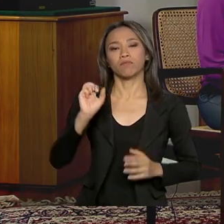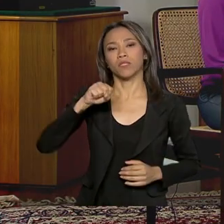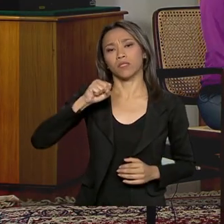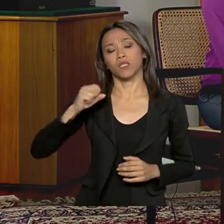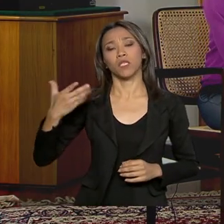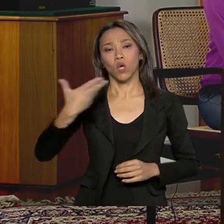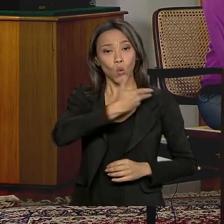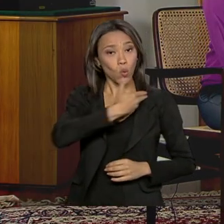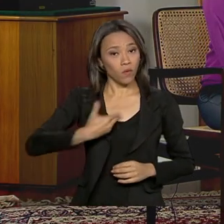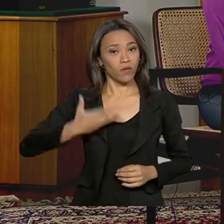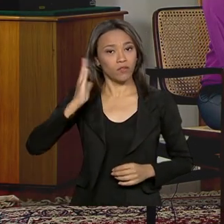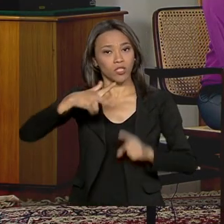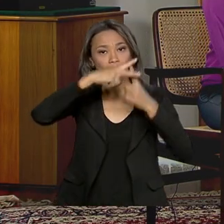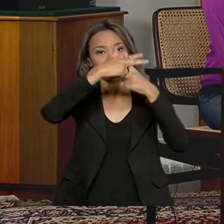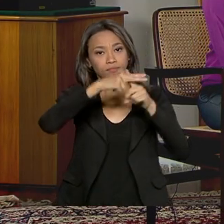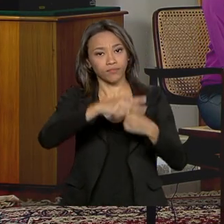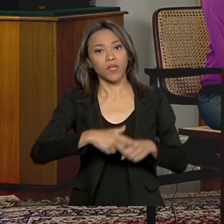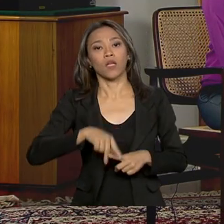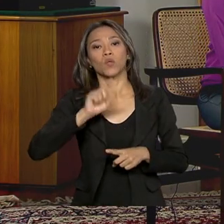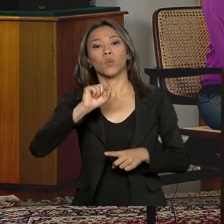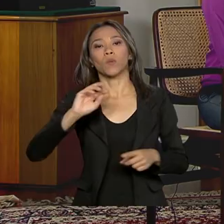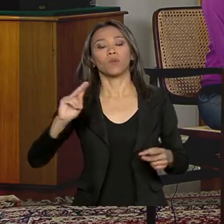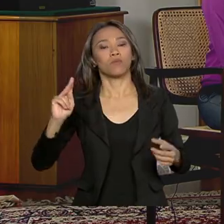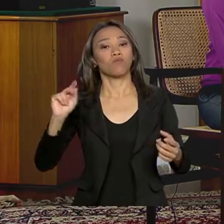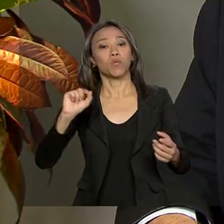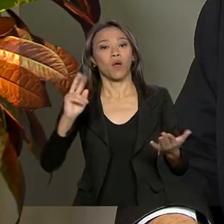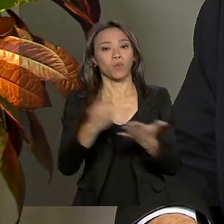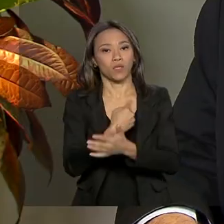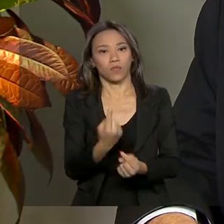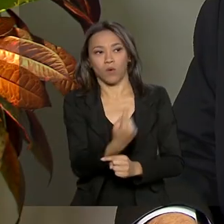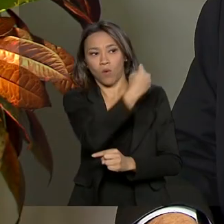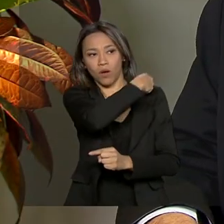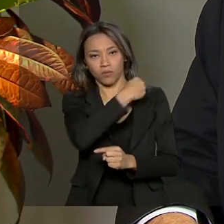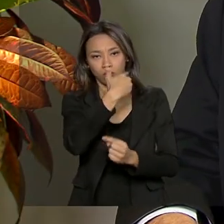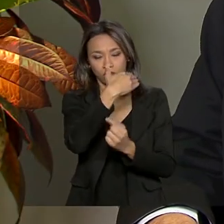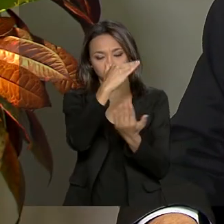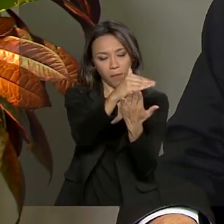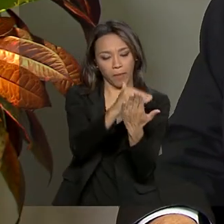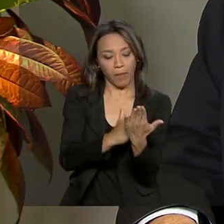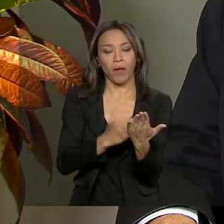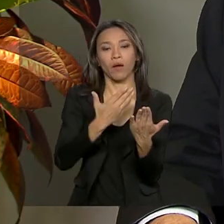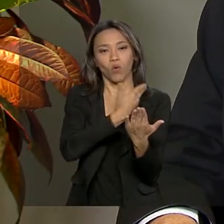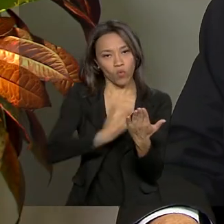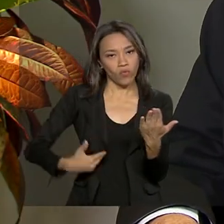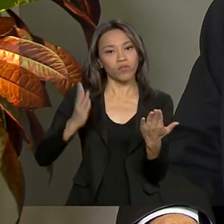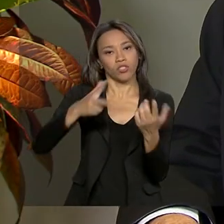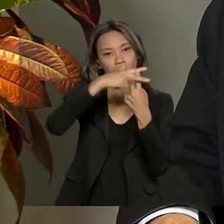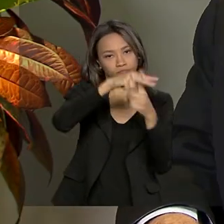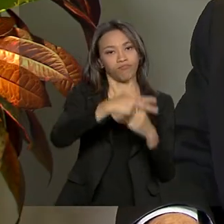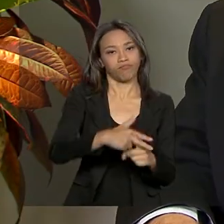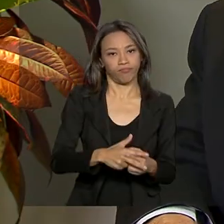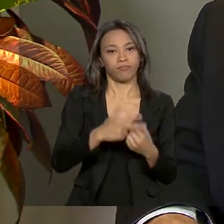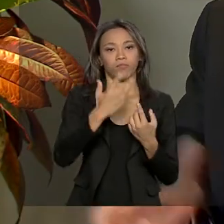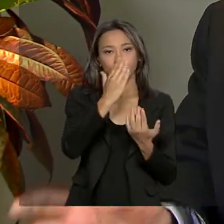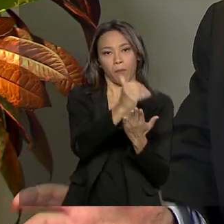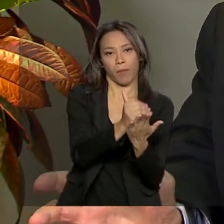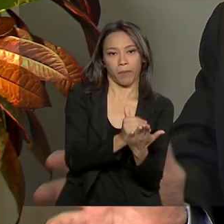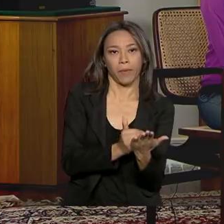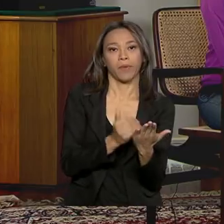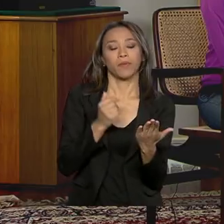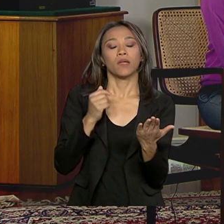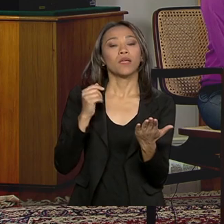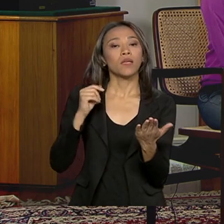Nessa área? Diante do que aconteceu, primeiro que o que aconteceu depois que o governo